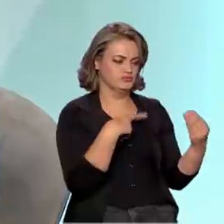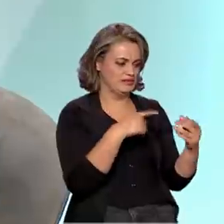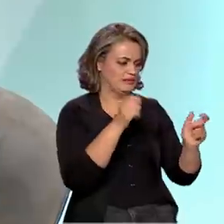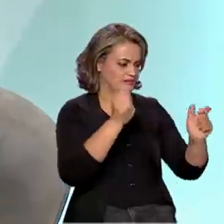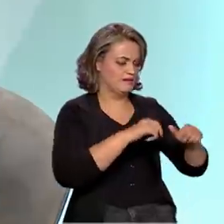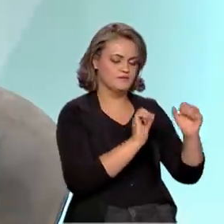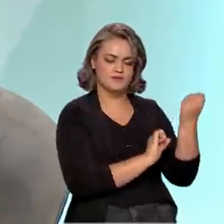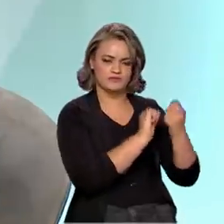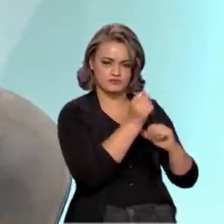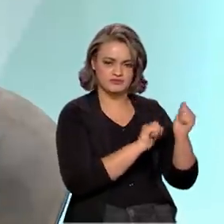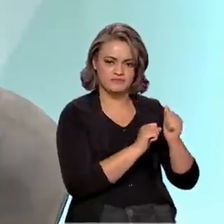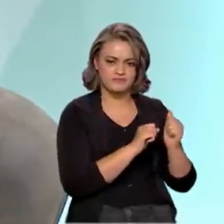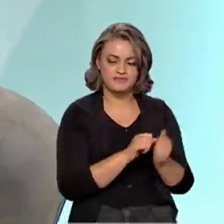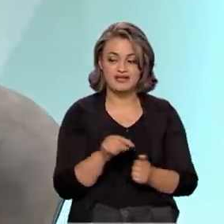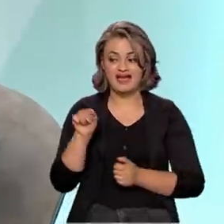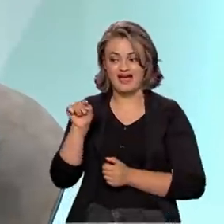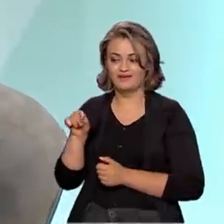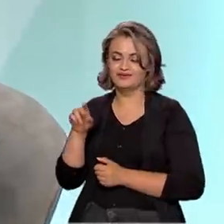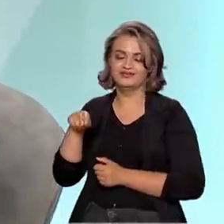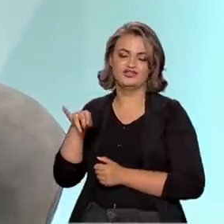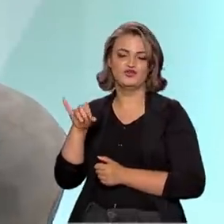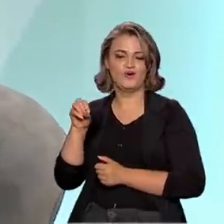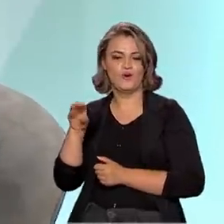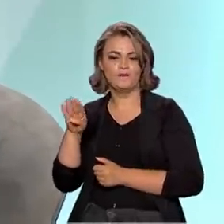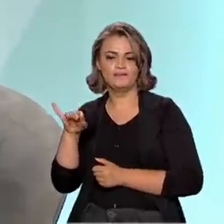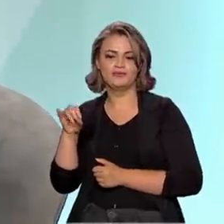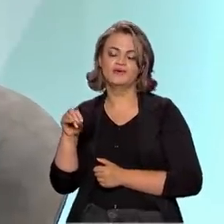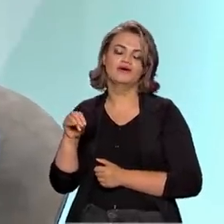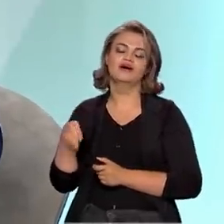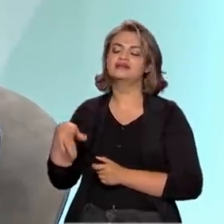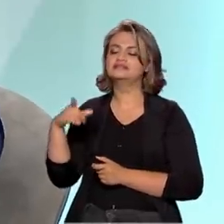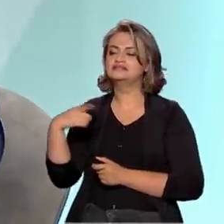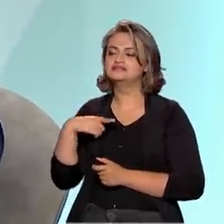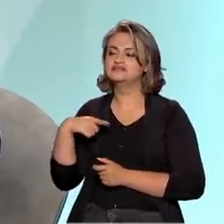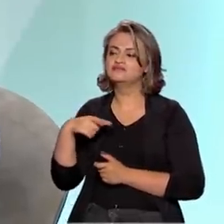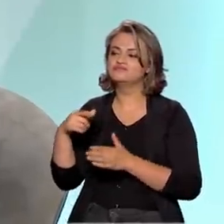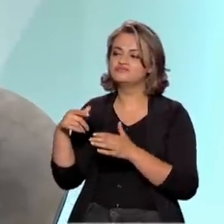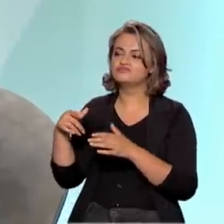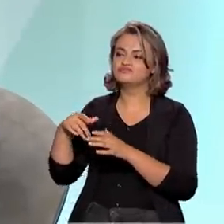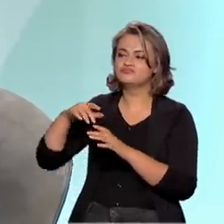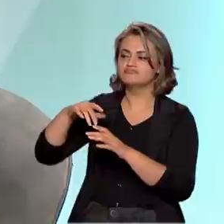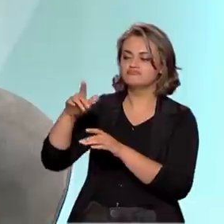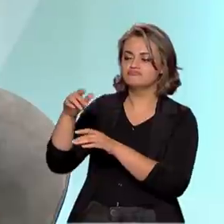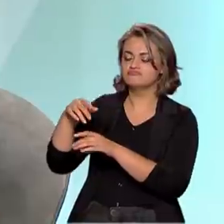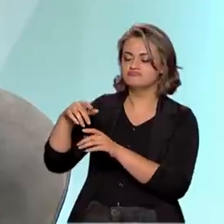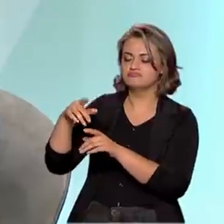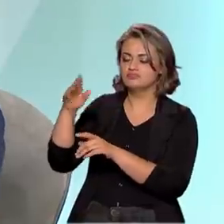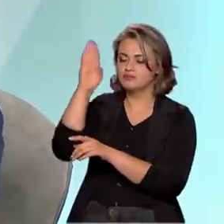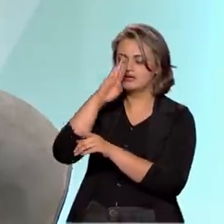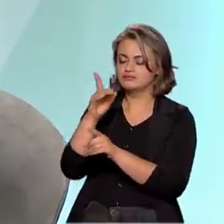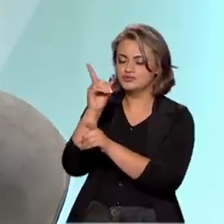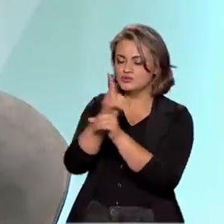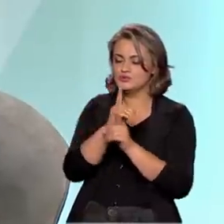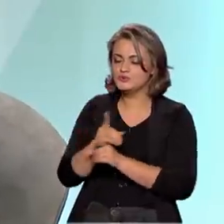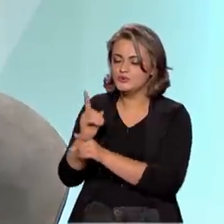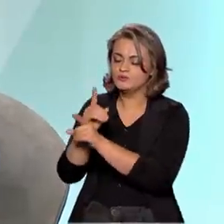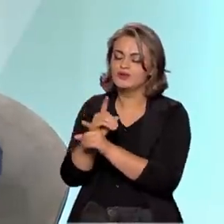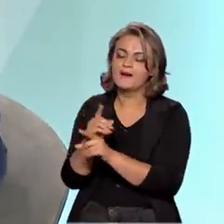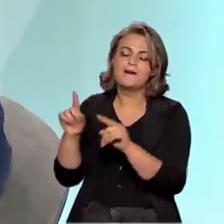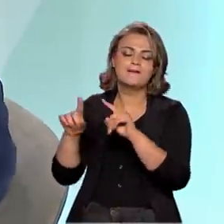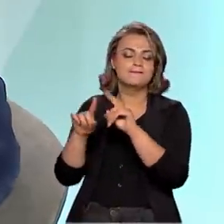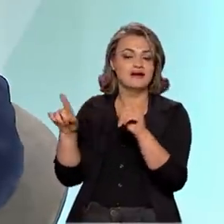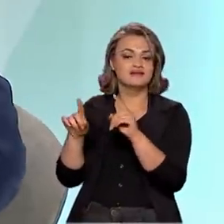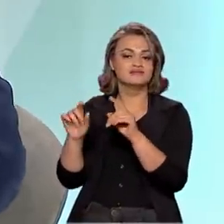é disponível no planeta. No nióbio, nós temos o nióbio distribuído ao longo do planeta, mas nós temos a melhor tecnologia, nós